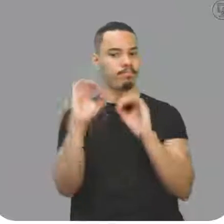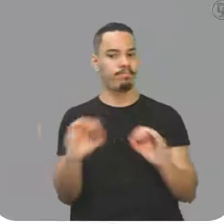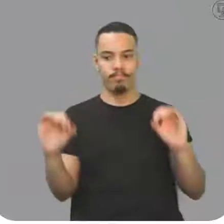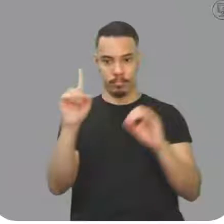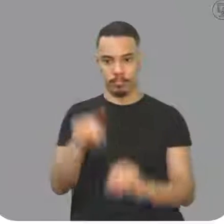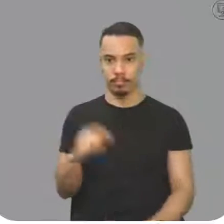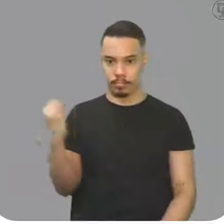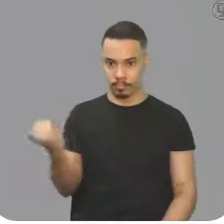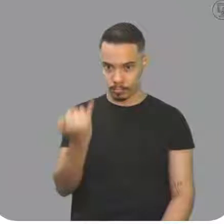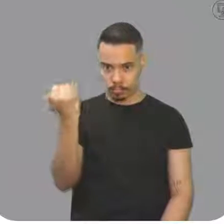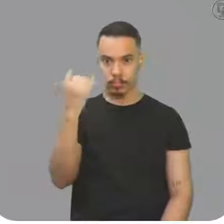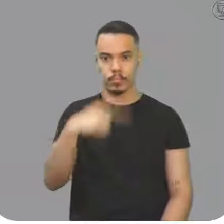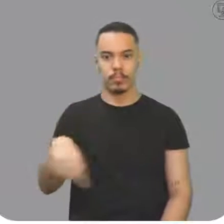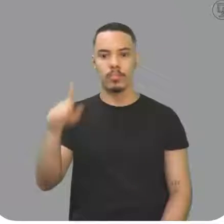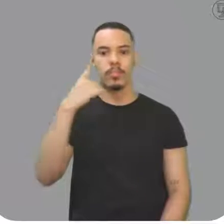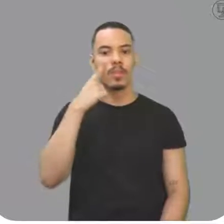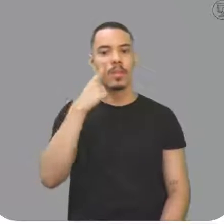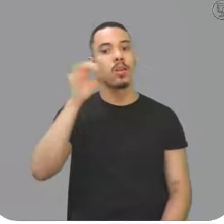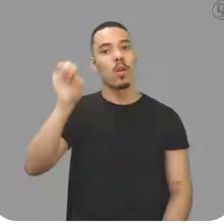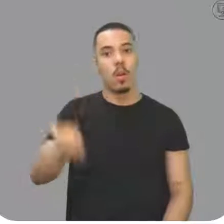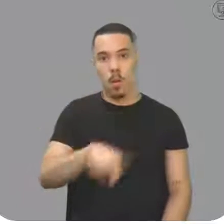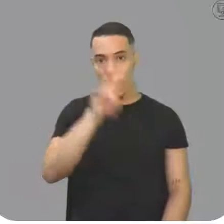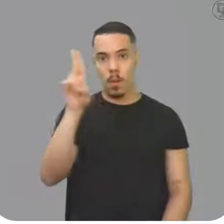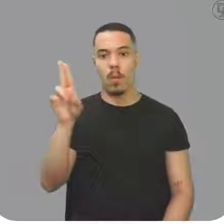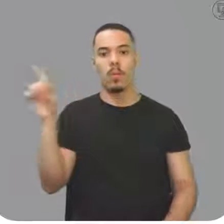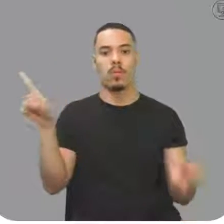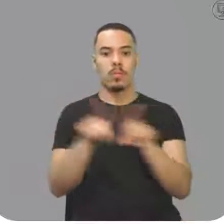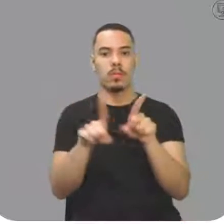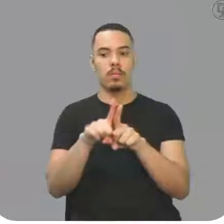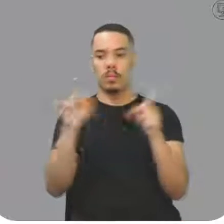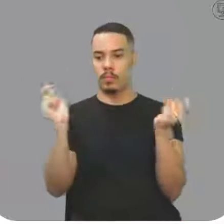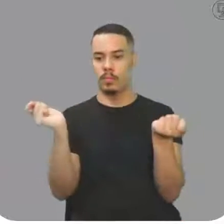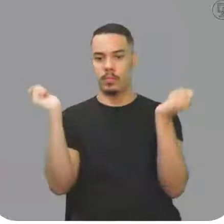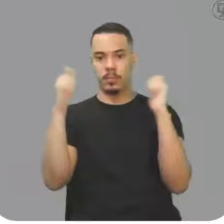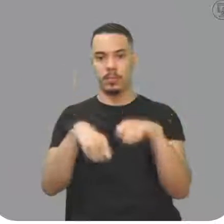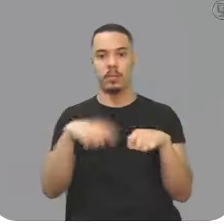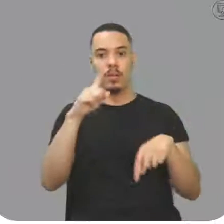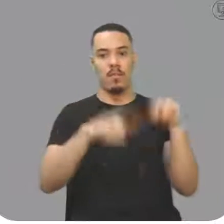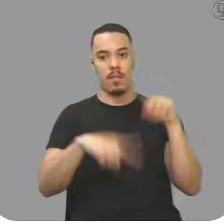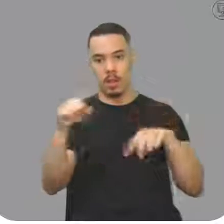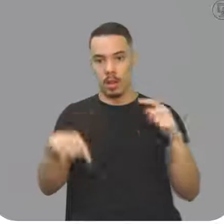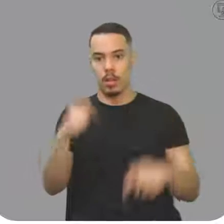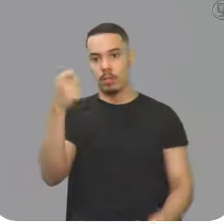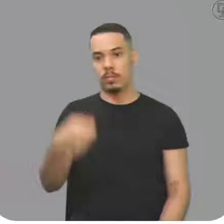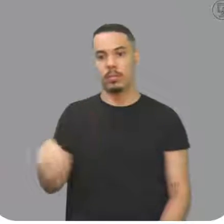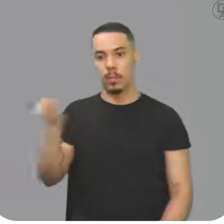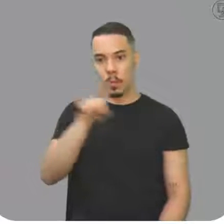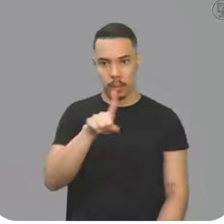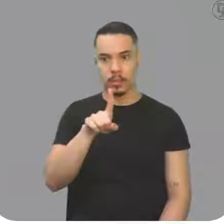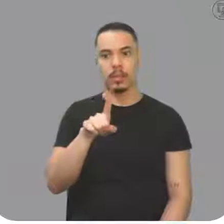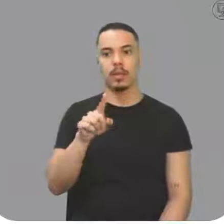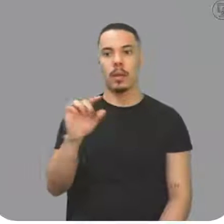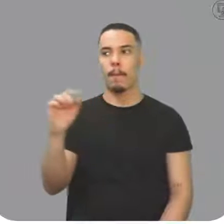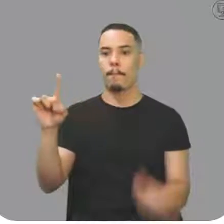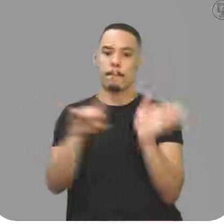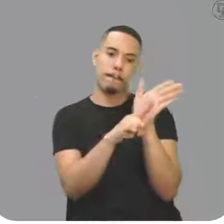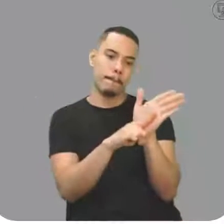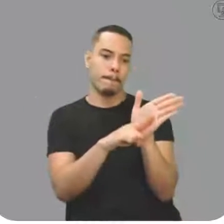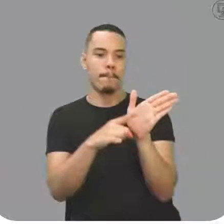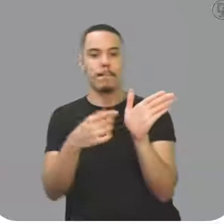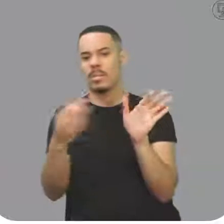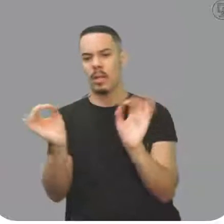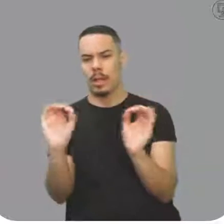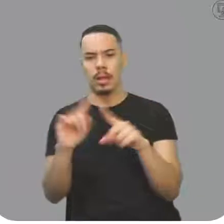importante entender isso. Ou, só a variação não precisa do sinal. Quero falar só da variação